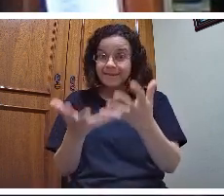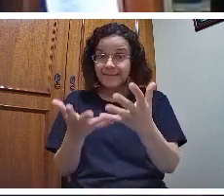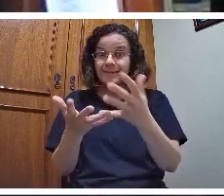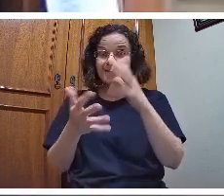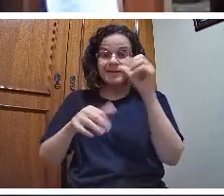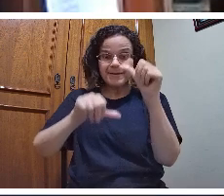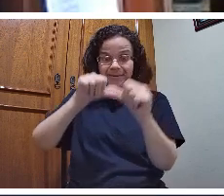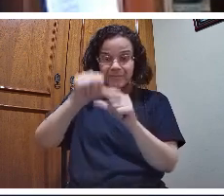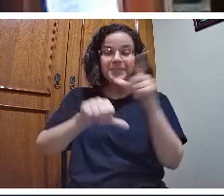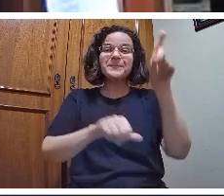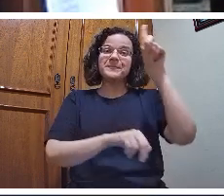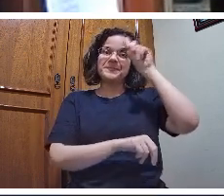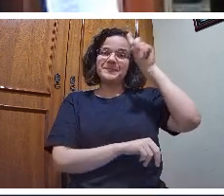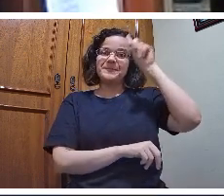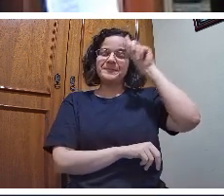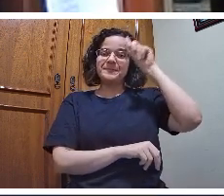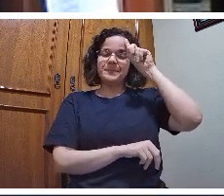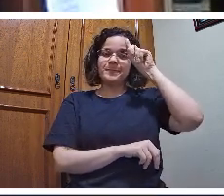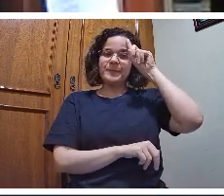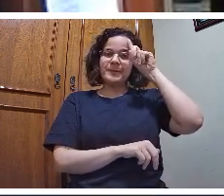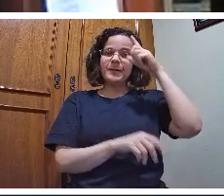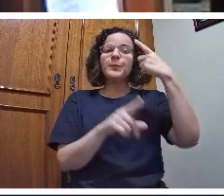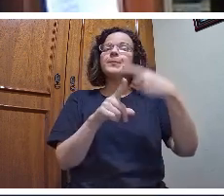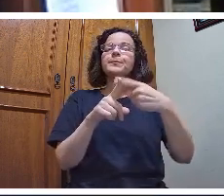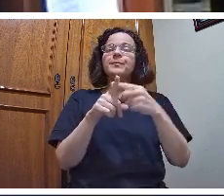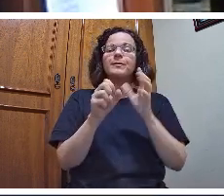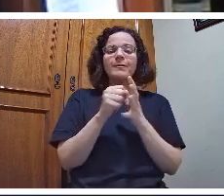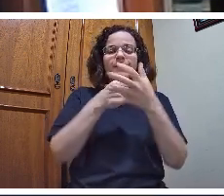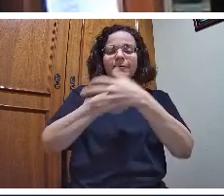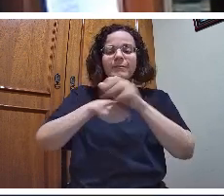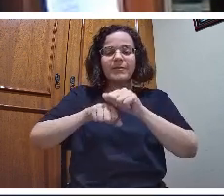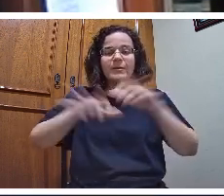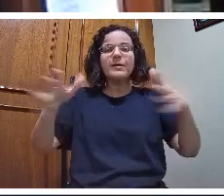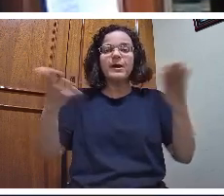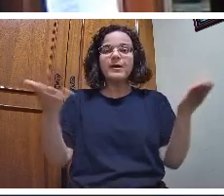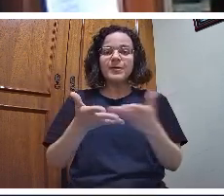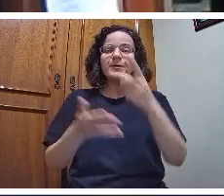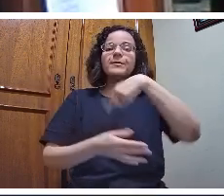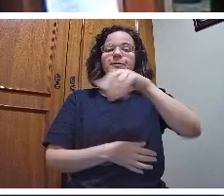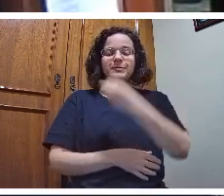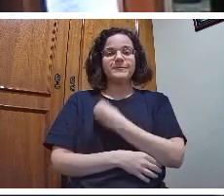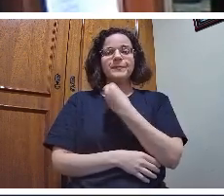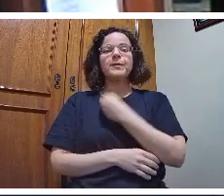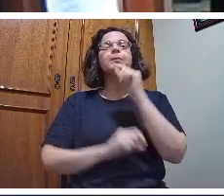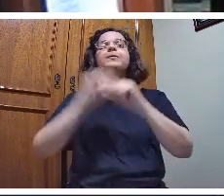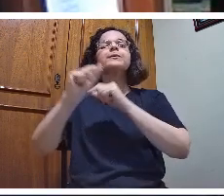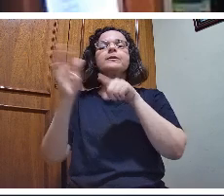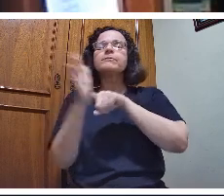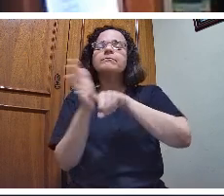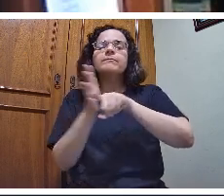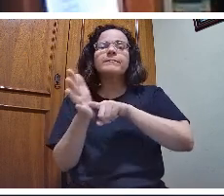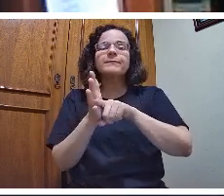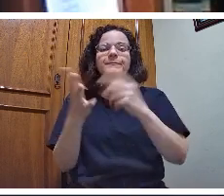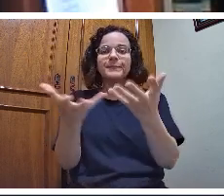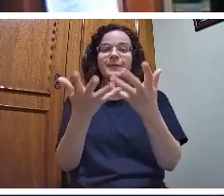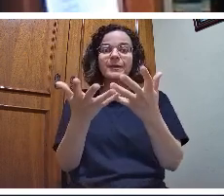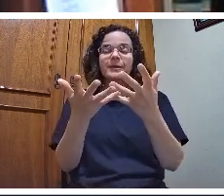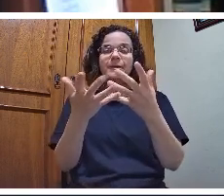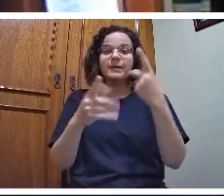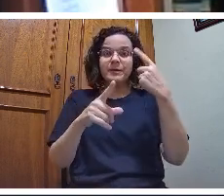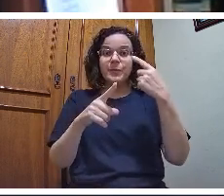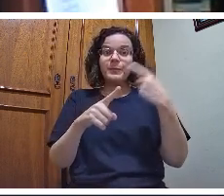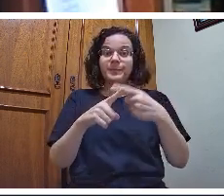O que nessa pandemia doida em que nós estamos vivendo, o que a ciência quer? Que a mais elevada ciência dentro dessa